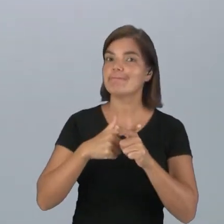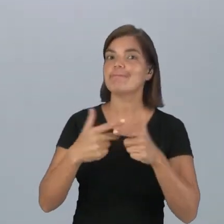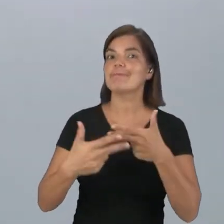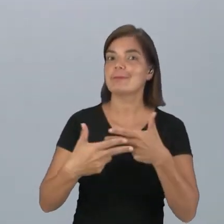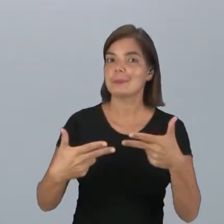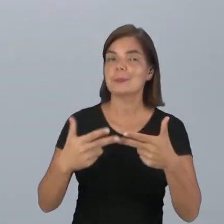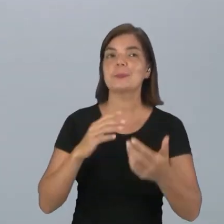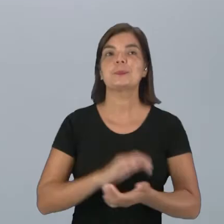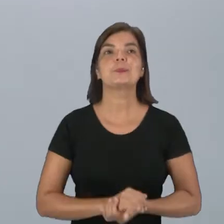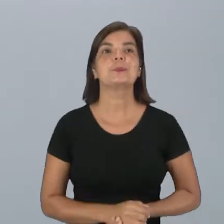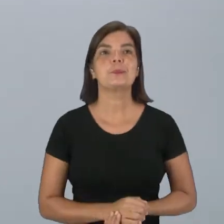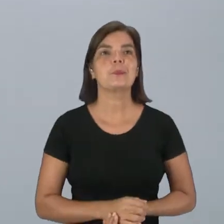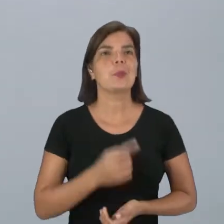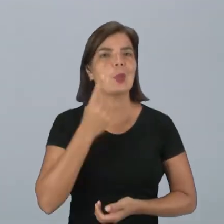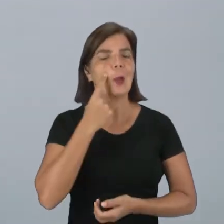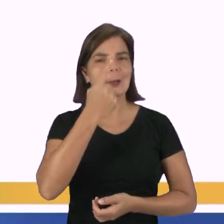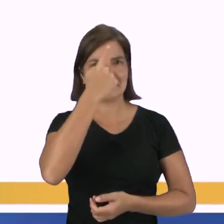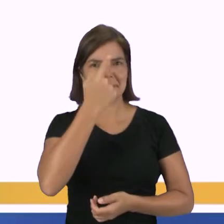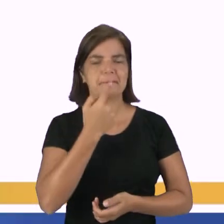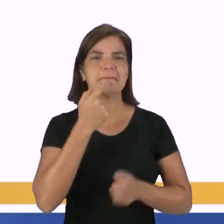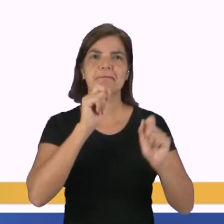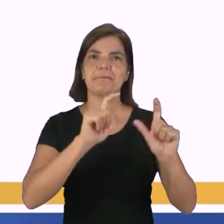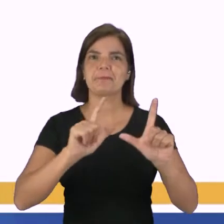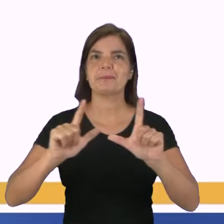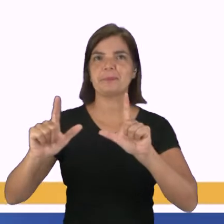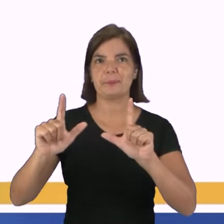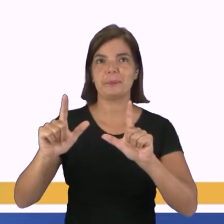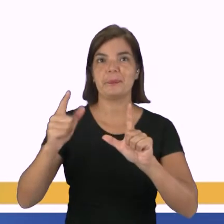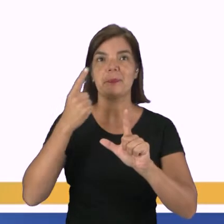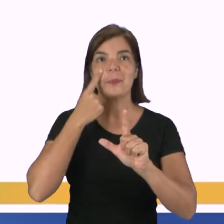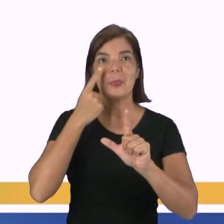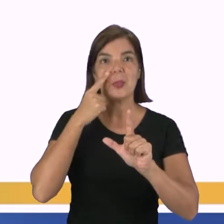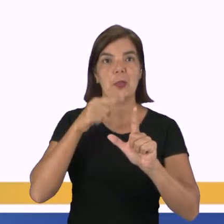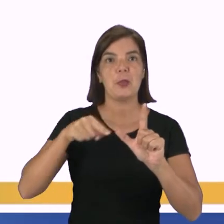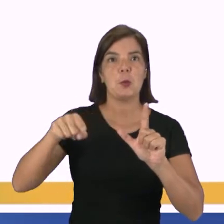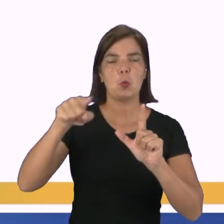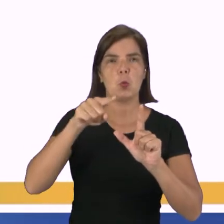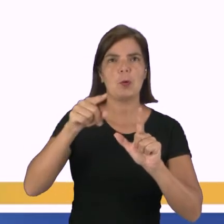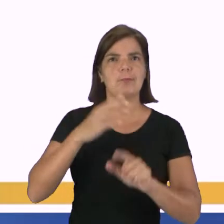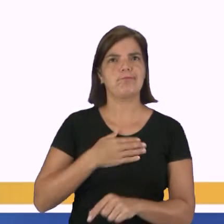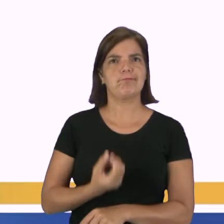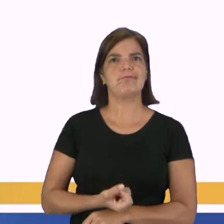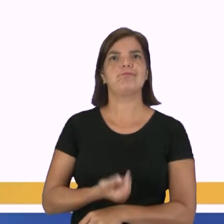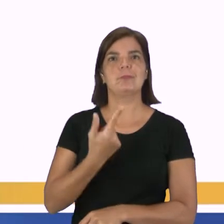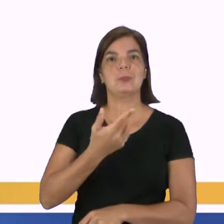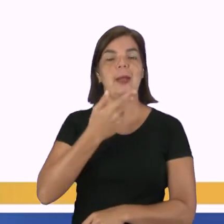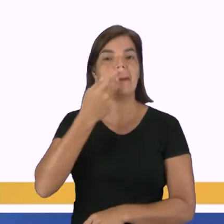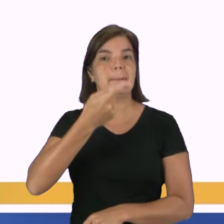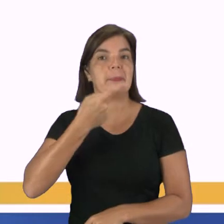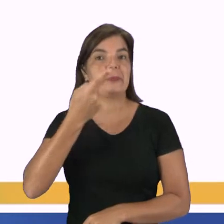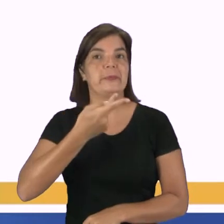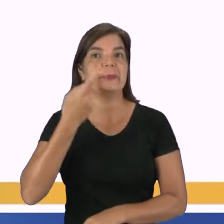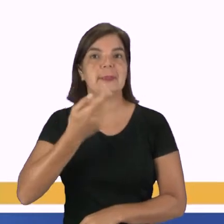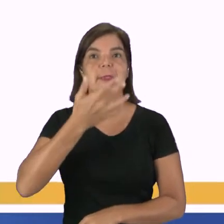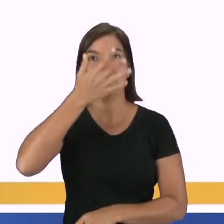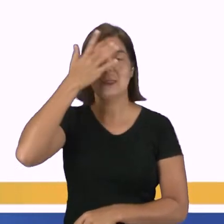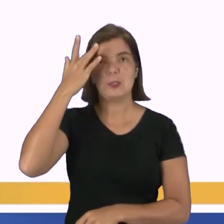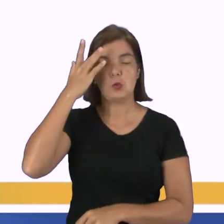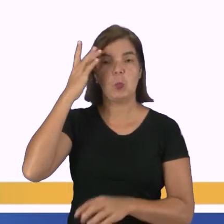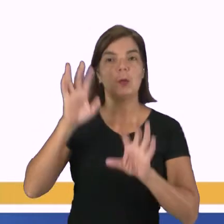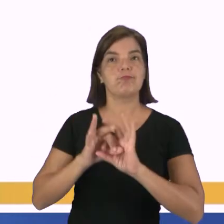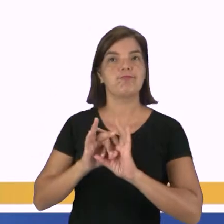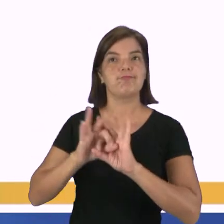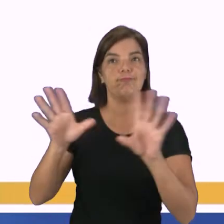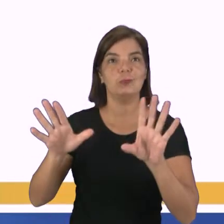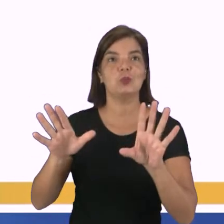determinado tema. Observe a imagem que aparece para vocês e veja o choque que há entre falarmos tanto